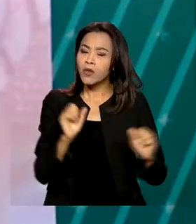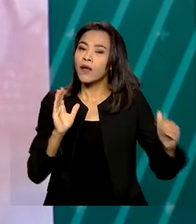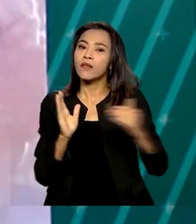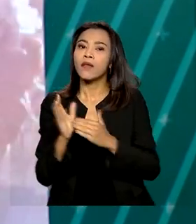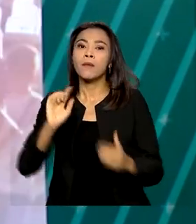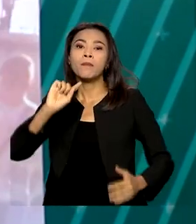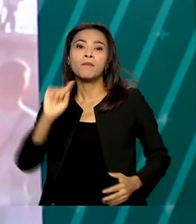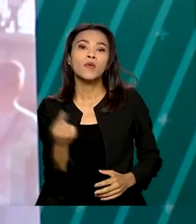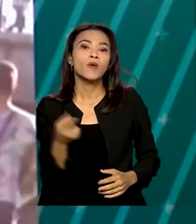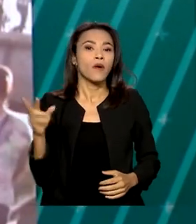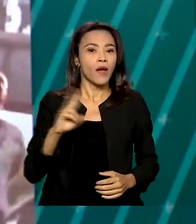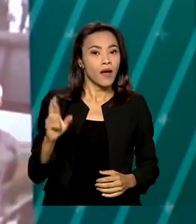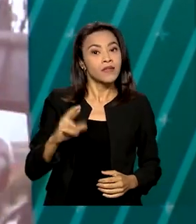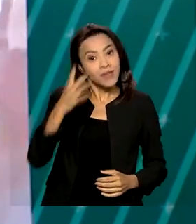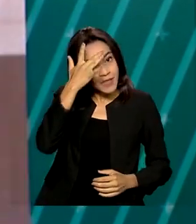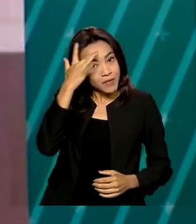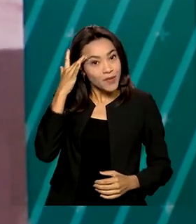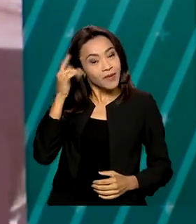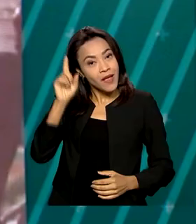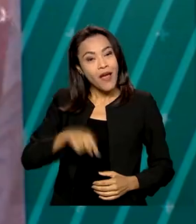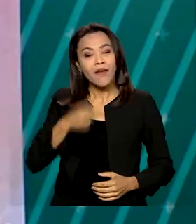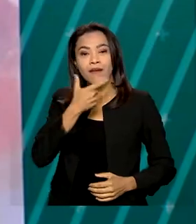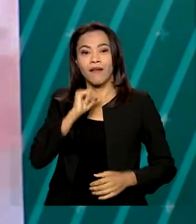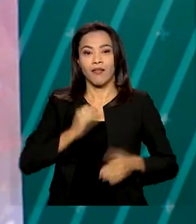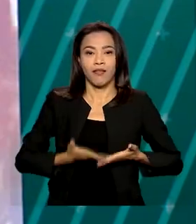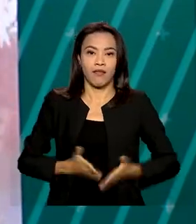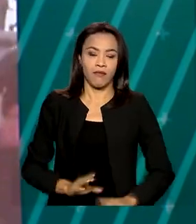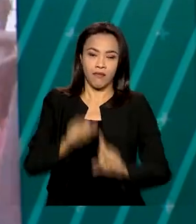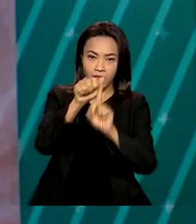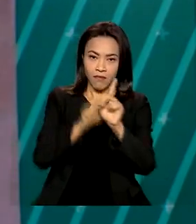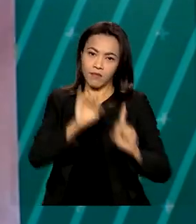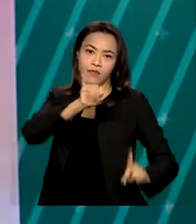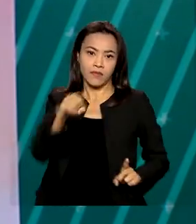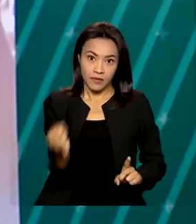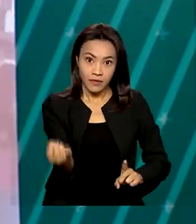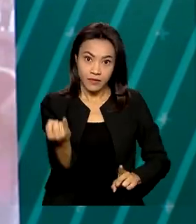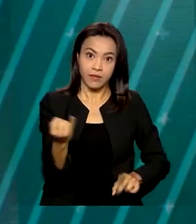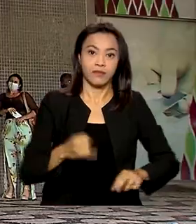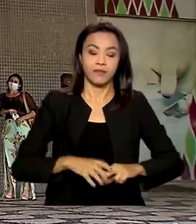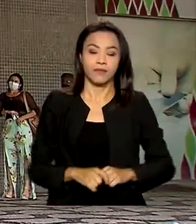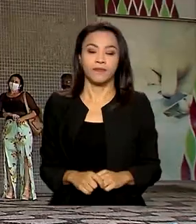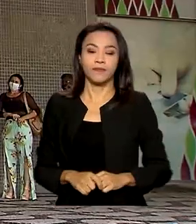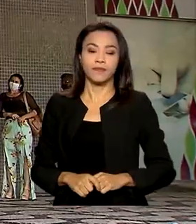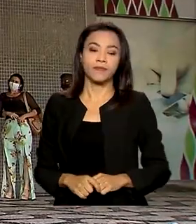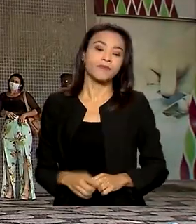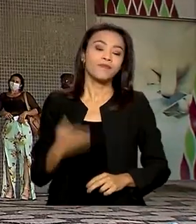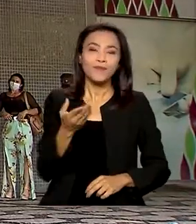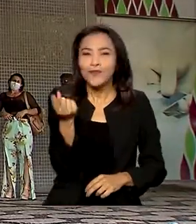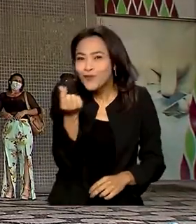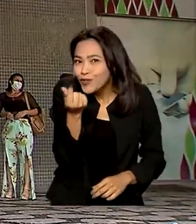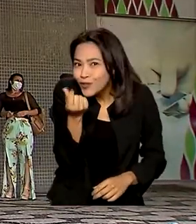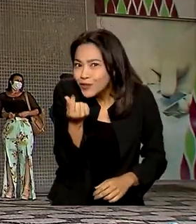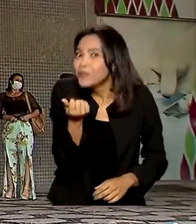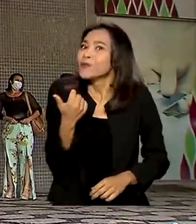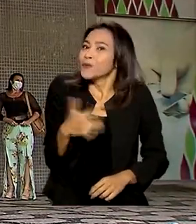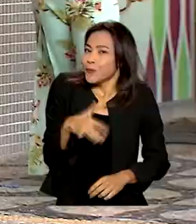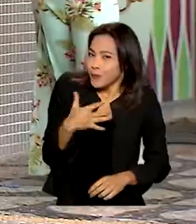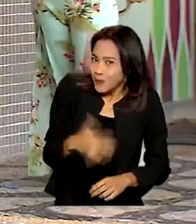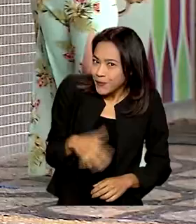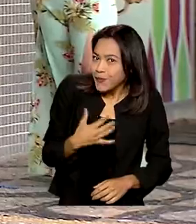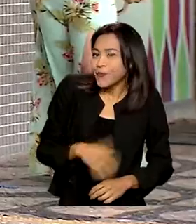reais e os primeiros a receber são os trabalhadores nascidos em janeiro. Um dinheirinho extra,